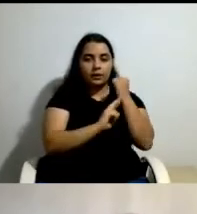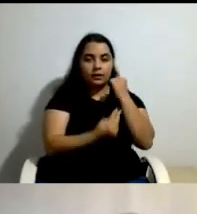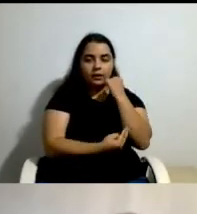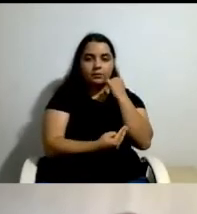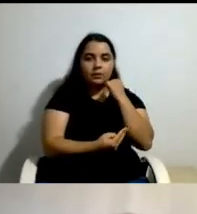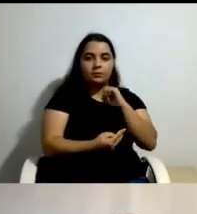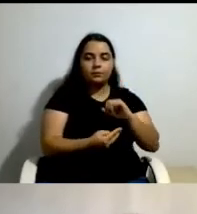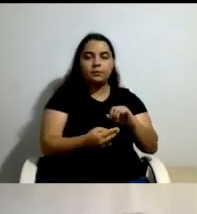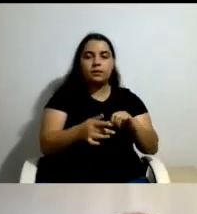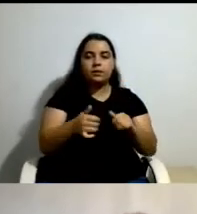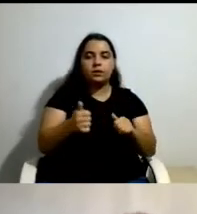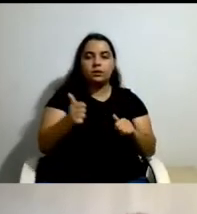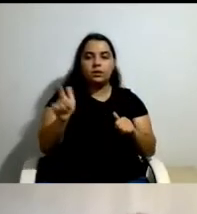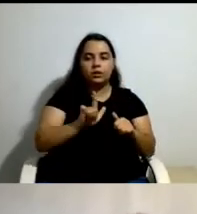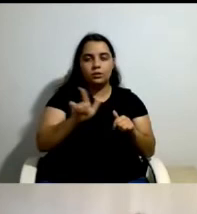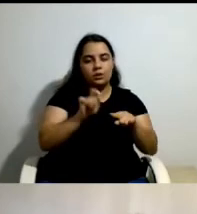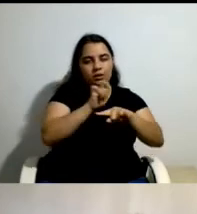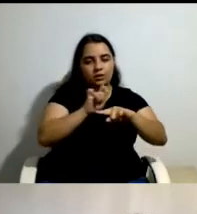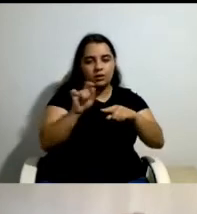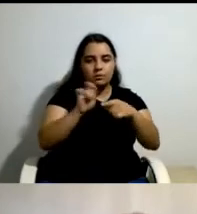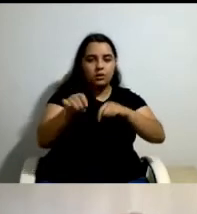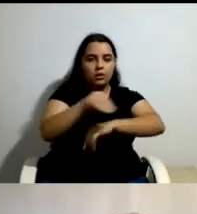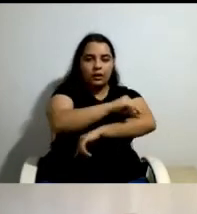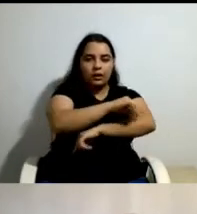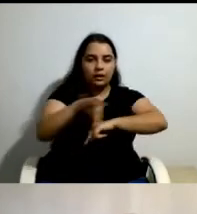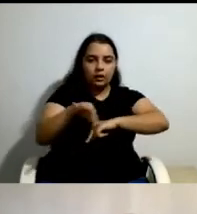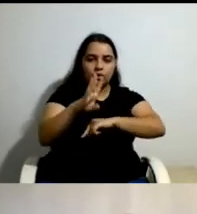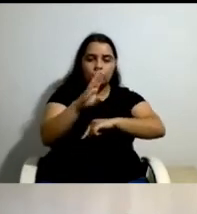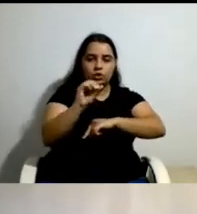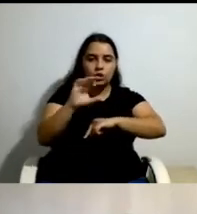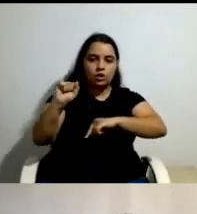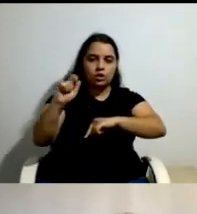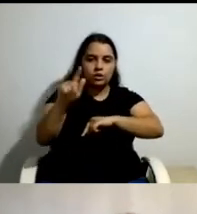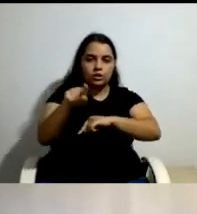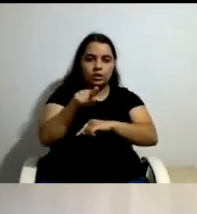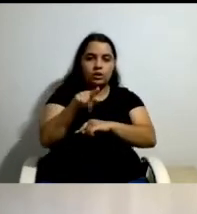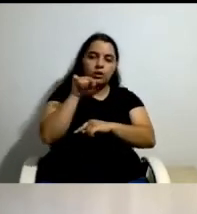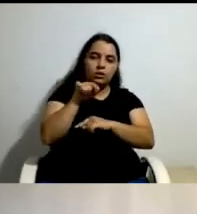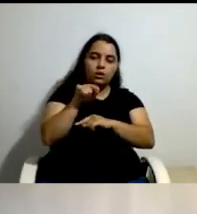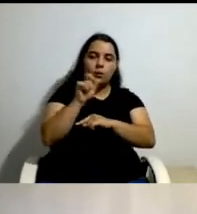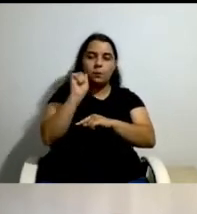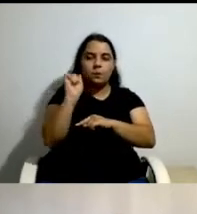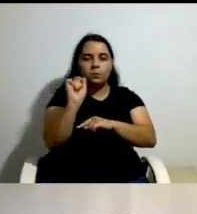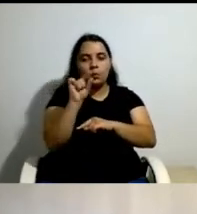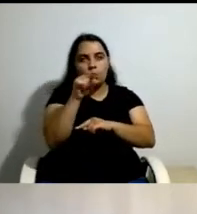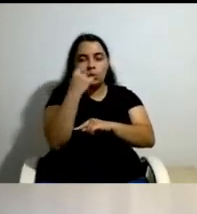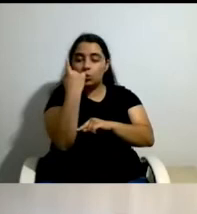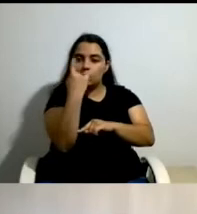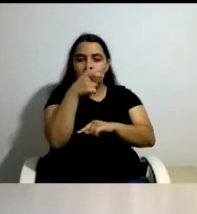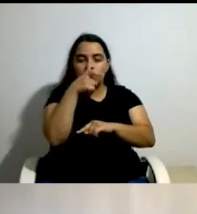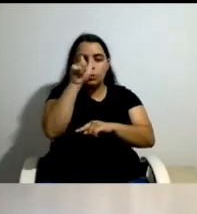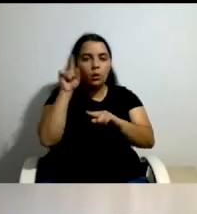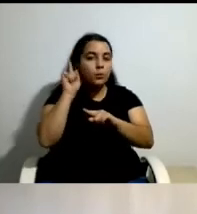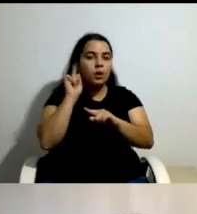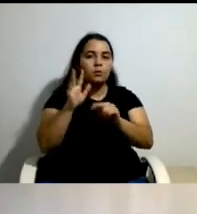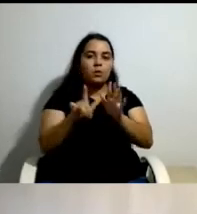hoje aqui connosco, foi um dos grandes mentores deste projeto. Foi um projeto que foi